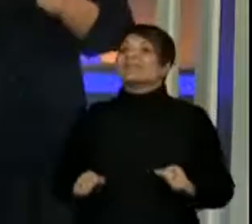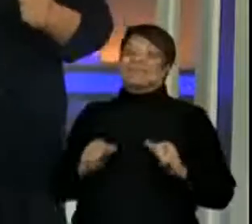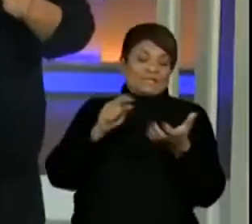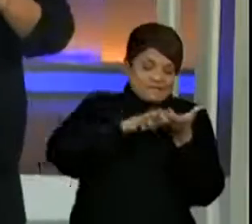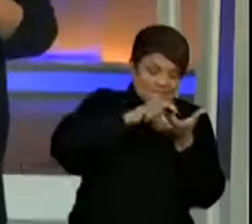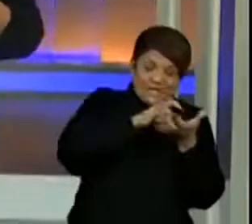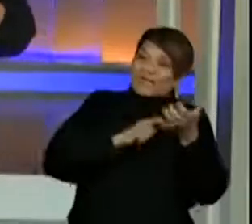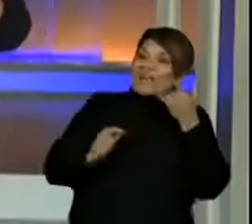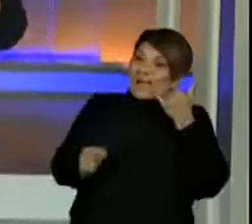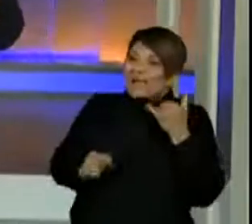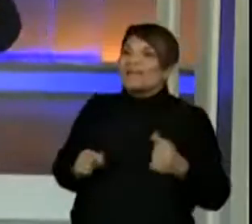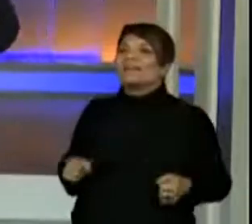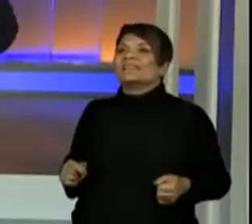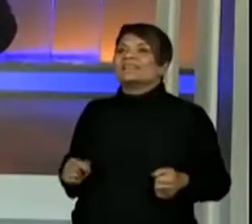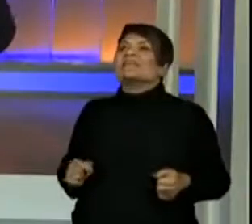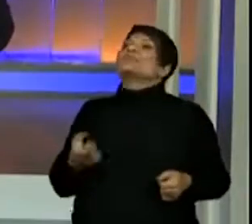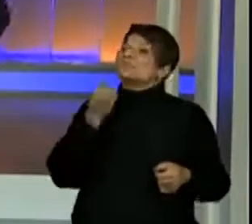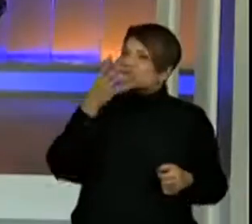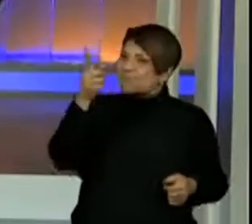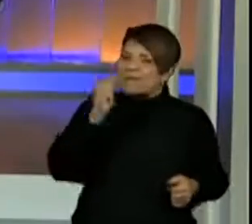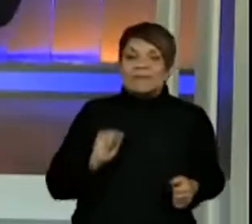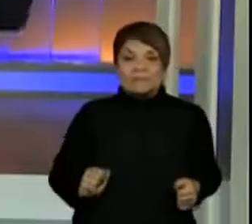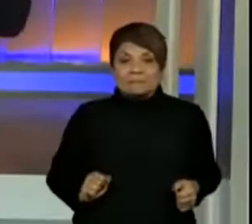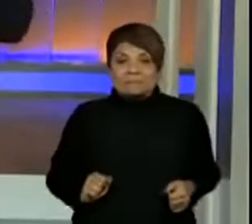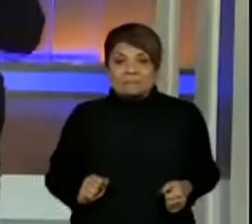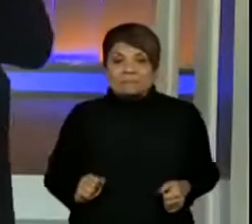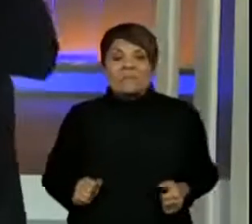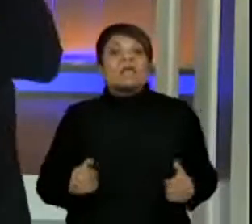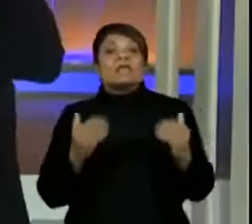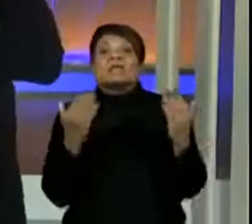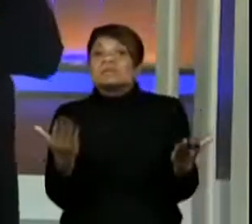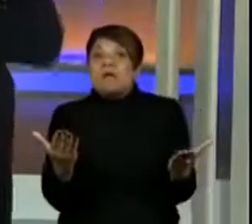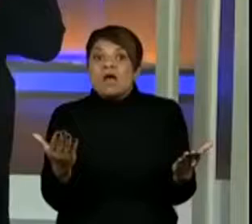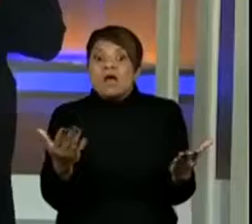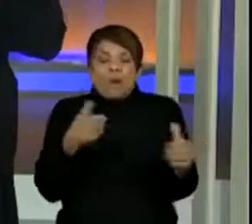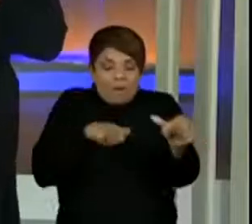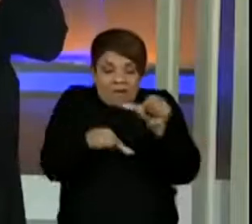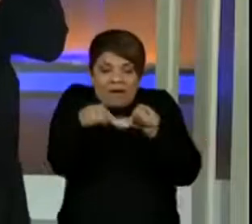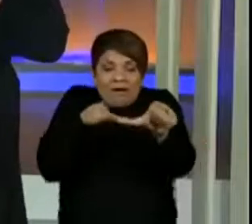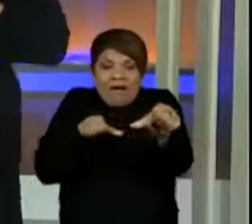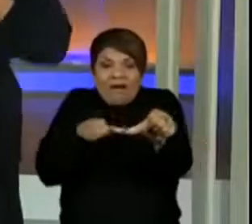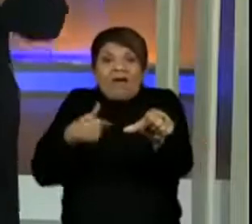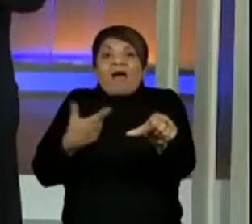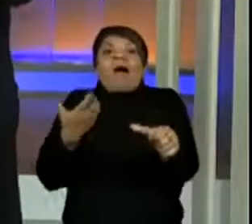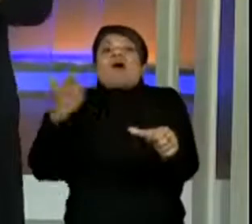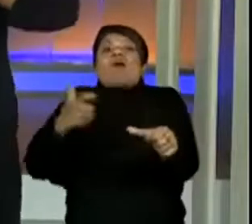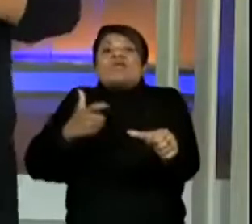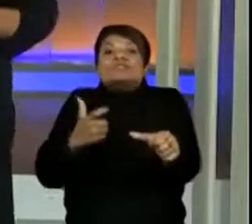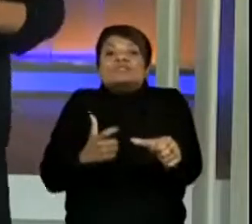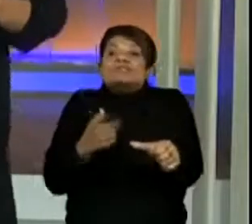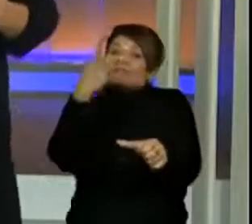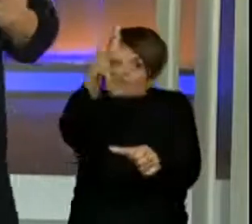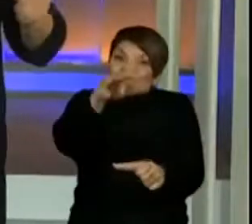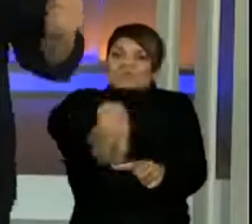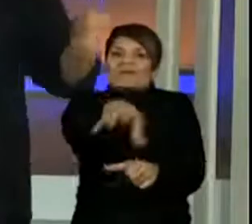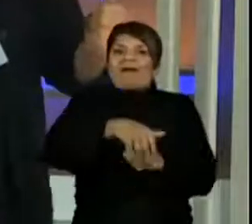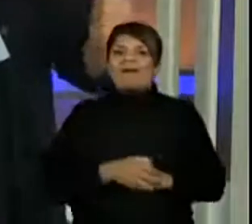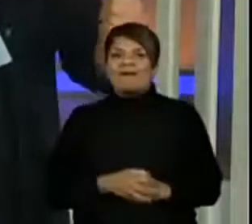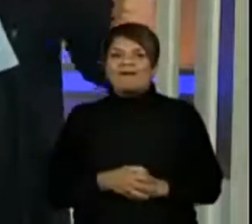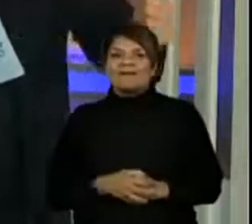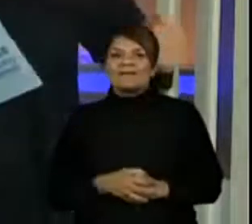celular. Muito bem. É como se eu estivesse onde? Na sua sala,